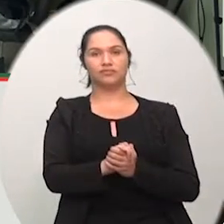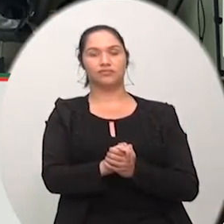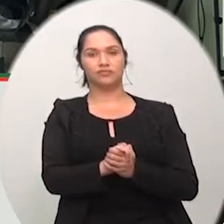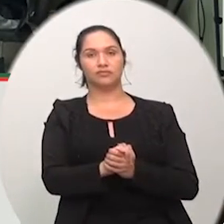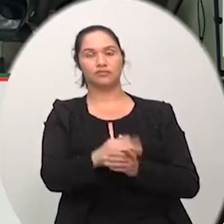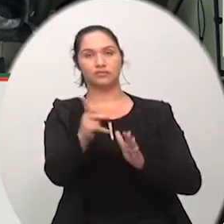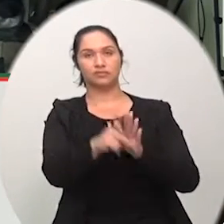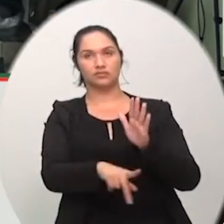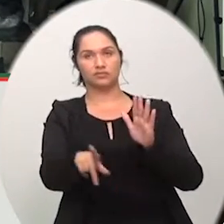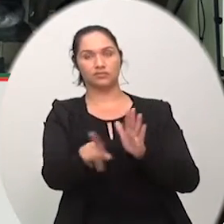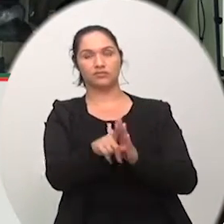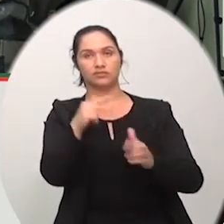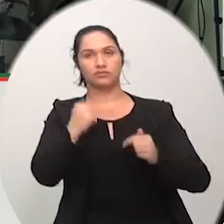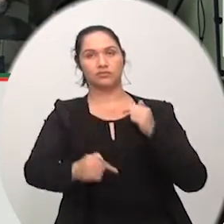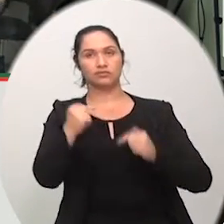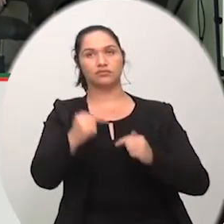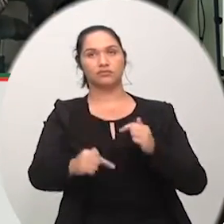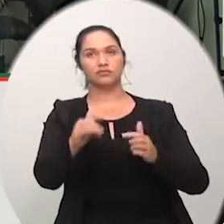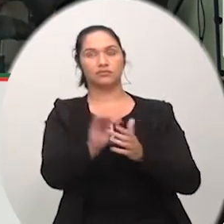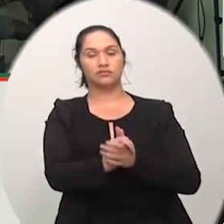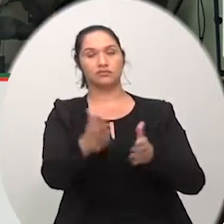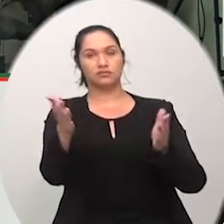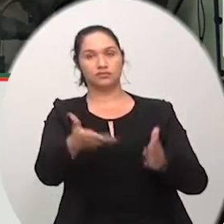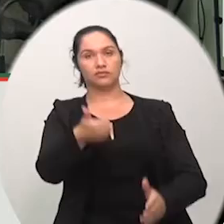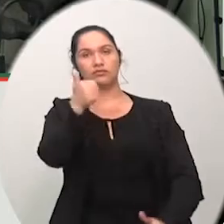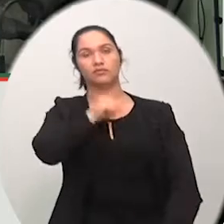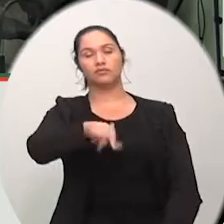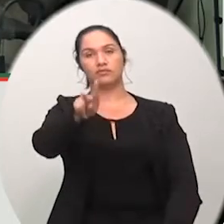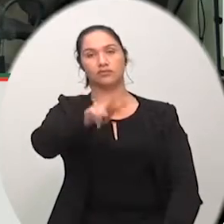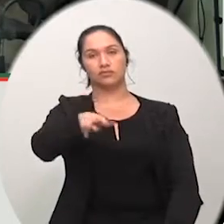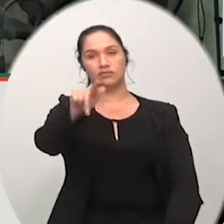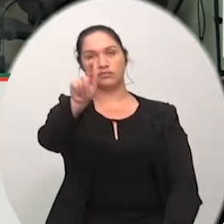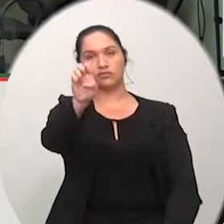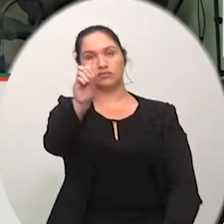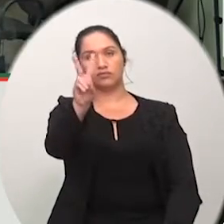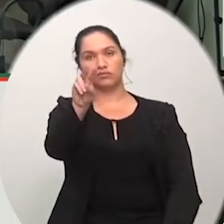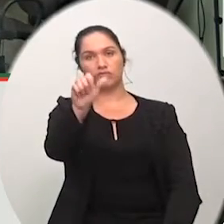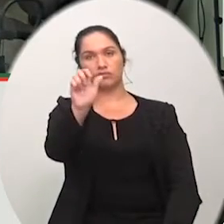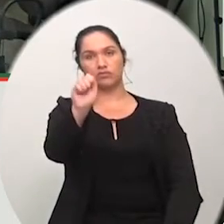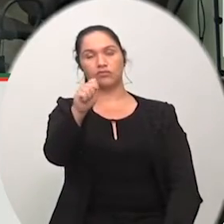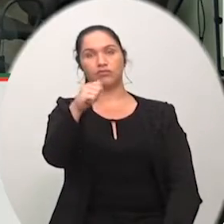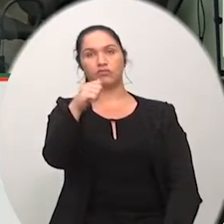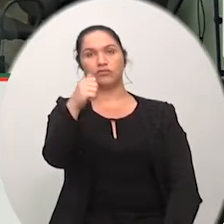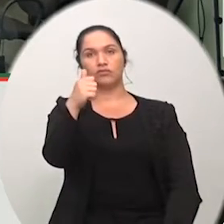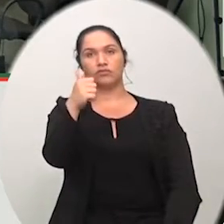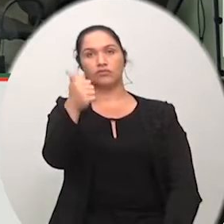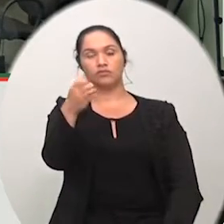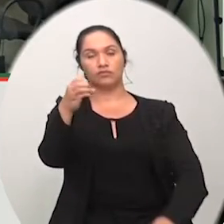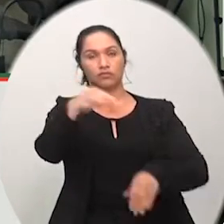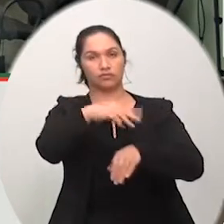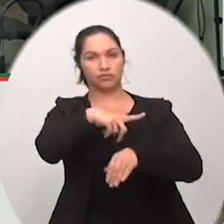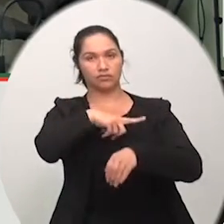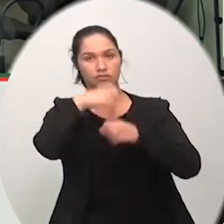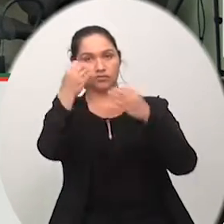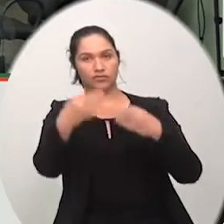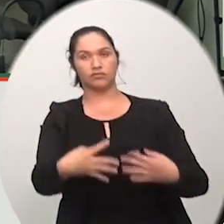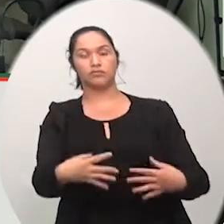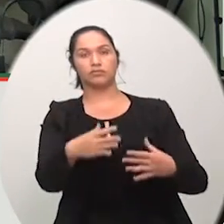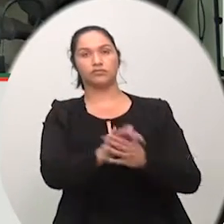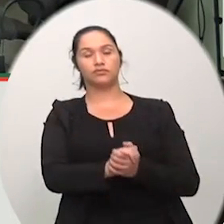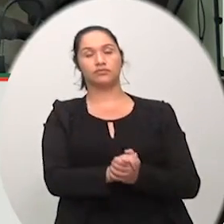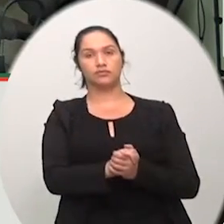projeto continua em discussão com a palavra a vereadora Giovanna Zanetti vossa excelência dispõe de 10 minutos